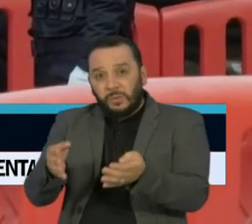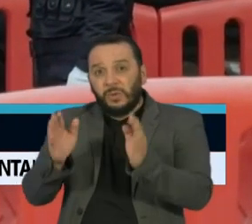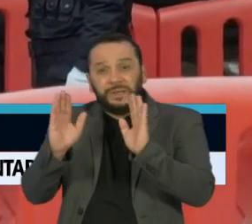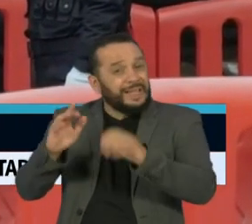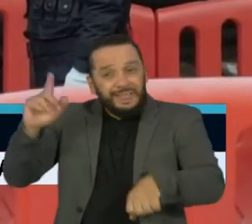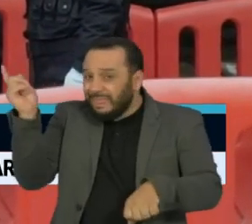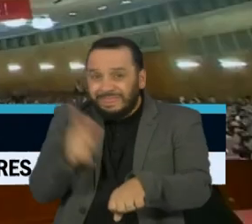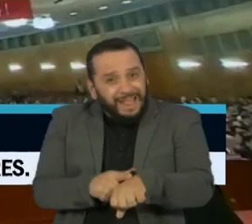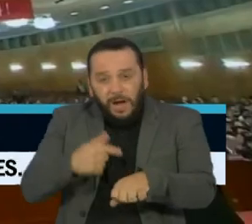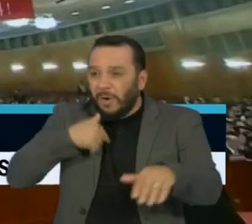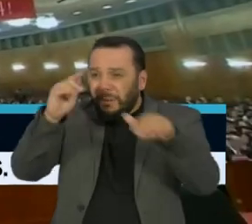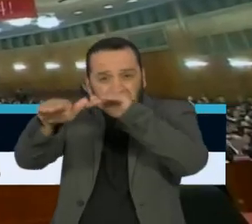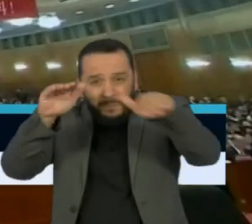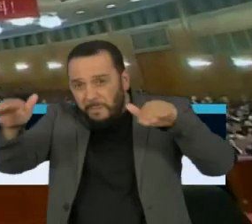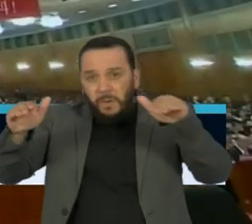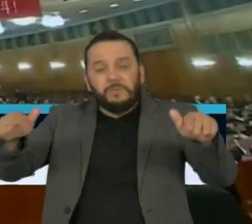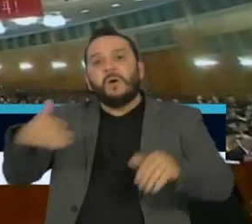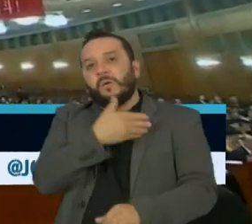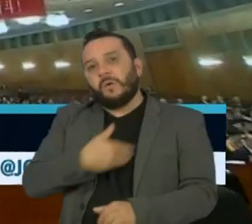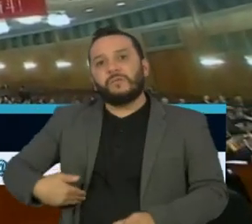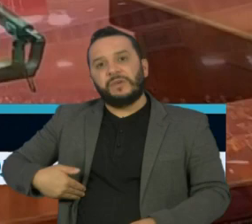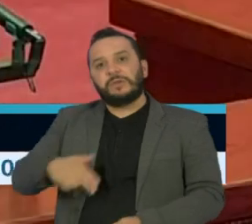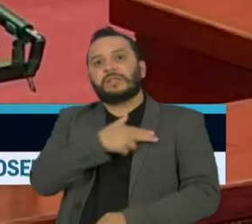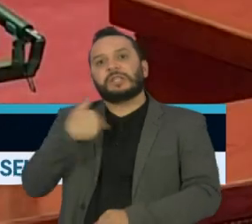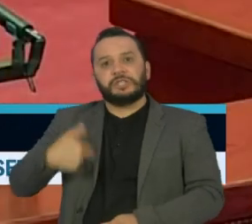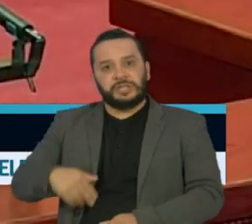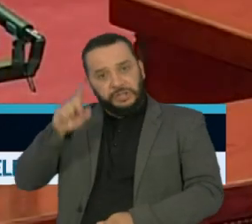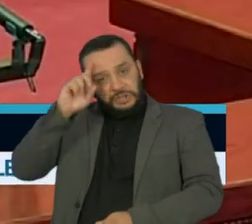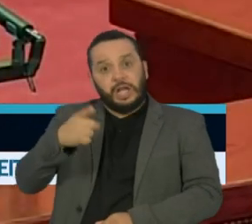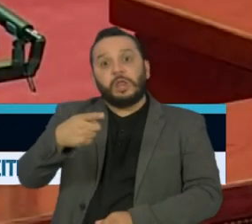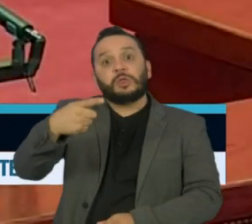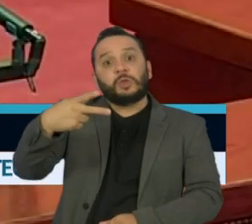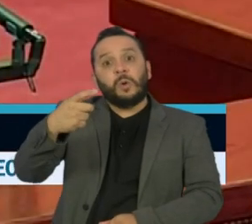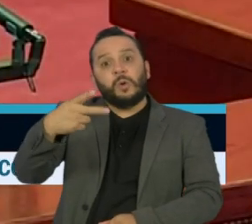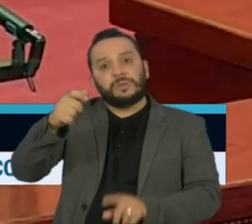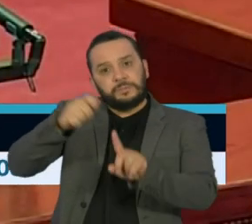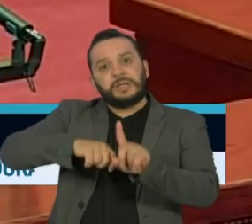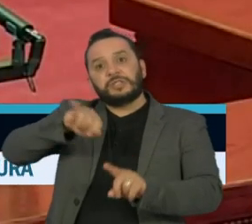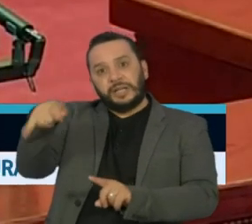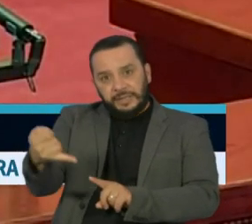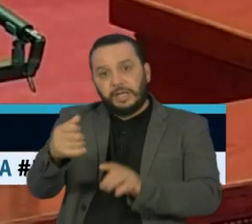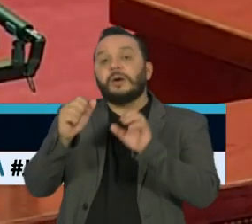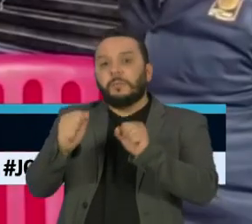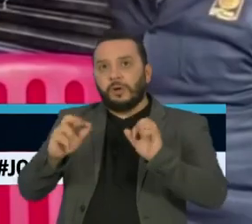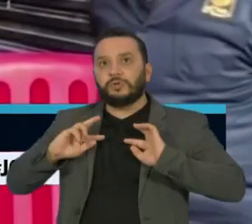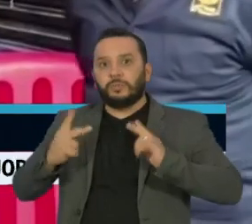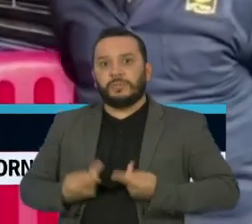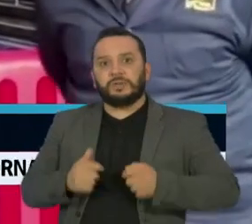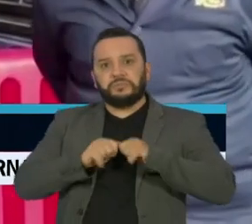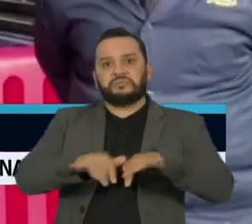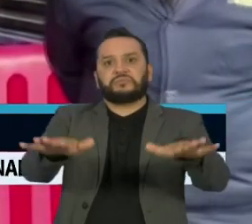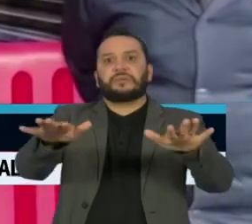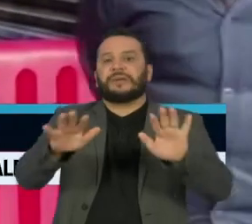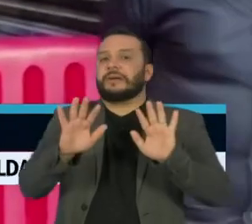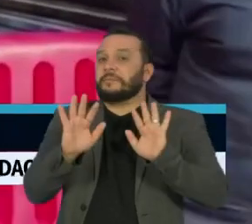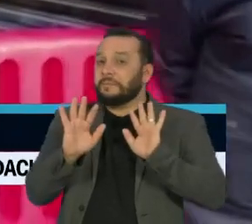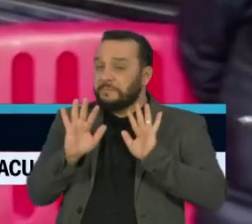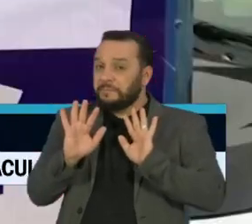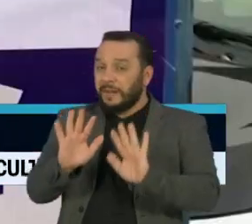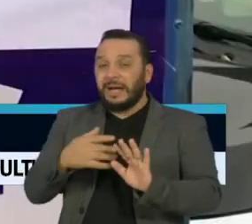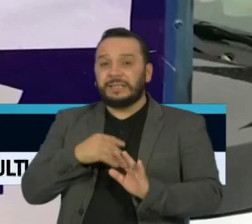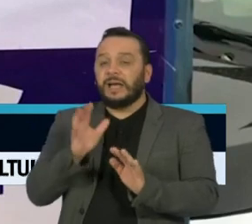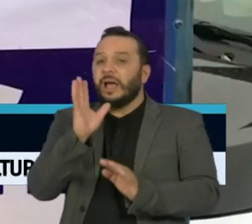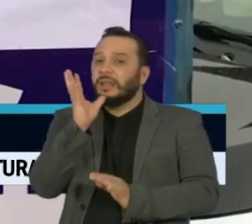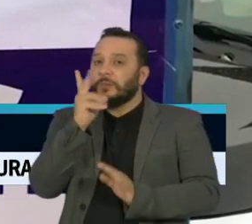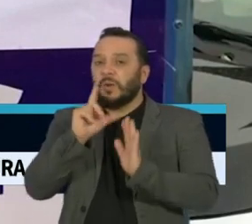imediatamente as autoridades no dia 12 de janeiro sobre a possibilidade de transmissão entre humanos. Mas o anúncio oficial só foi